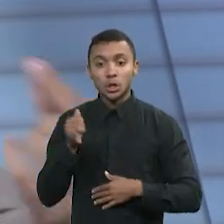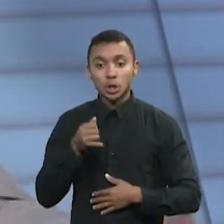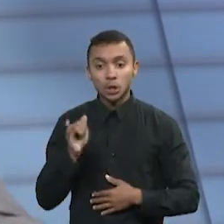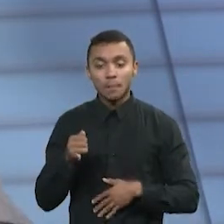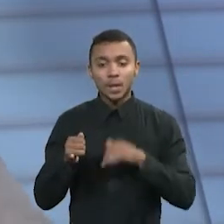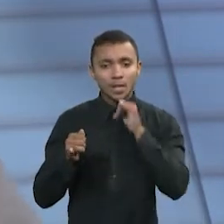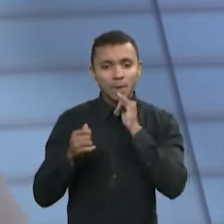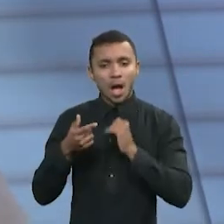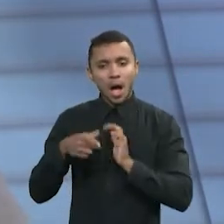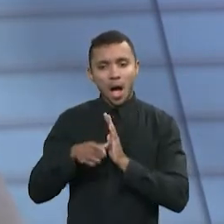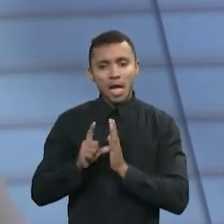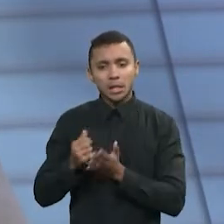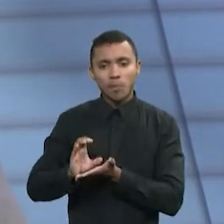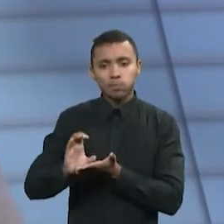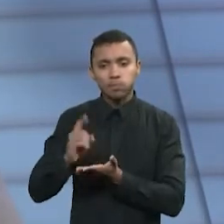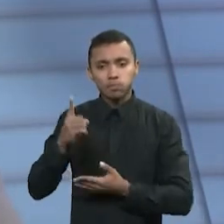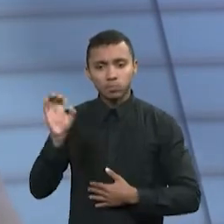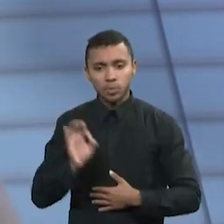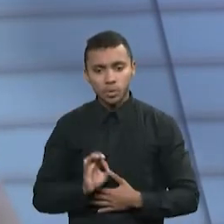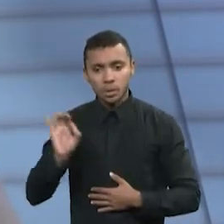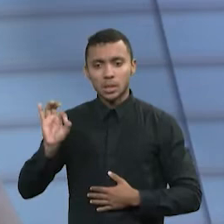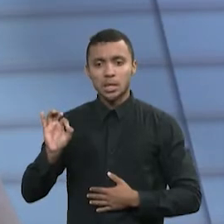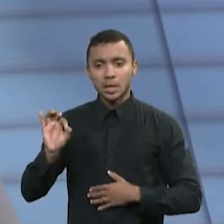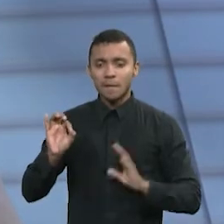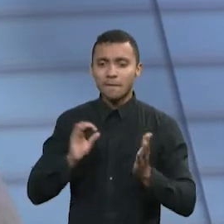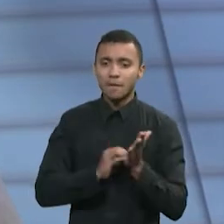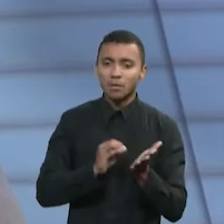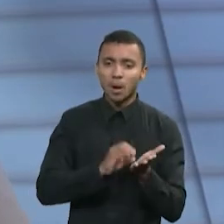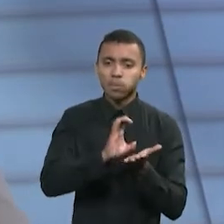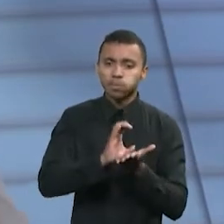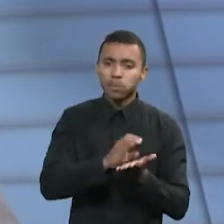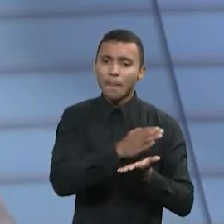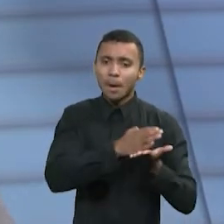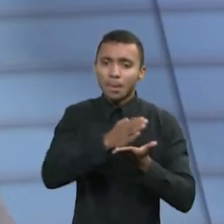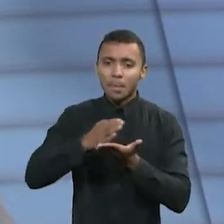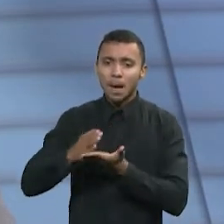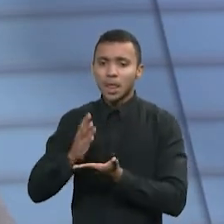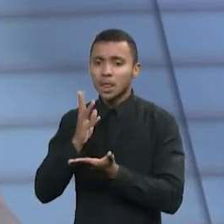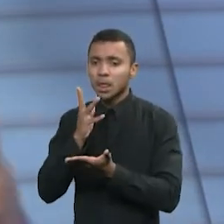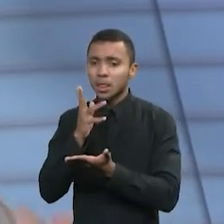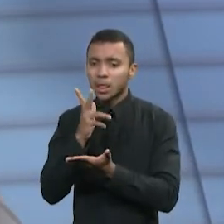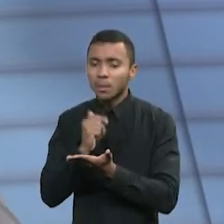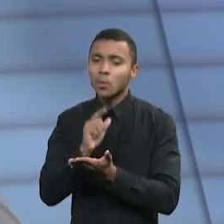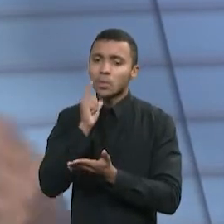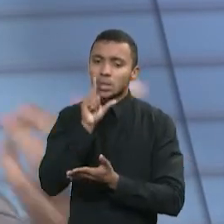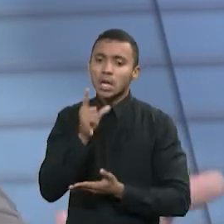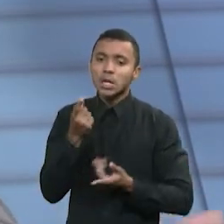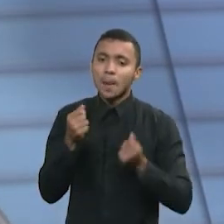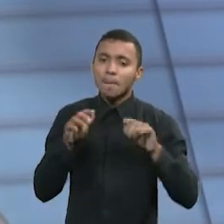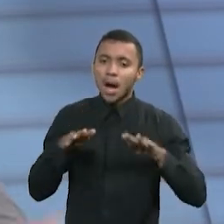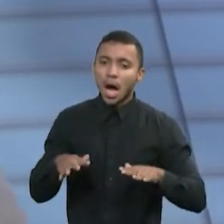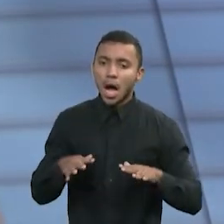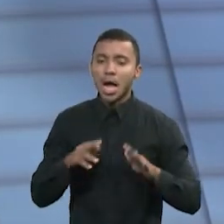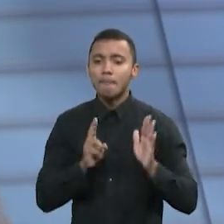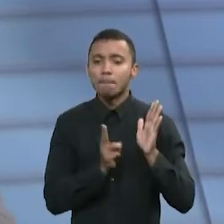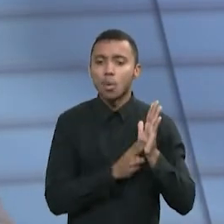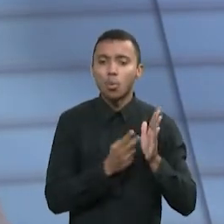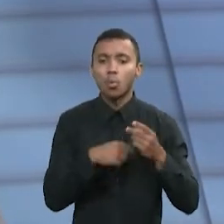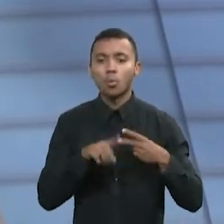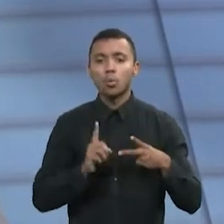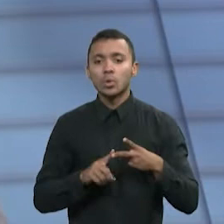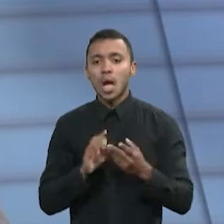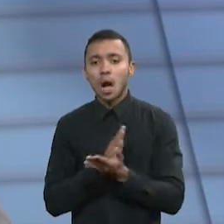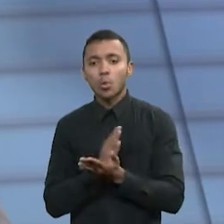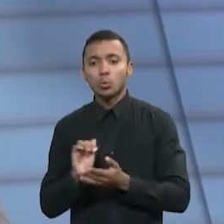dá uma entrada de 1%, o parcelo resta em até 11 anos, e, além disso, você tem desconto de multas, de juros e de encargos